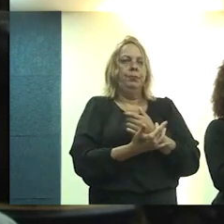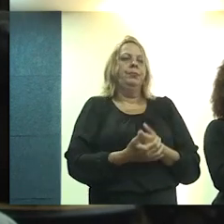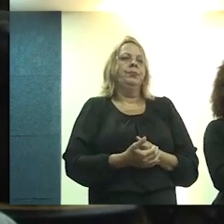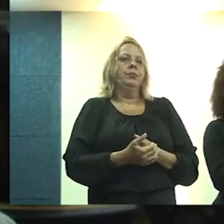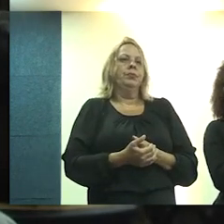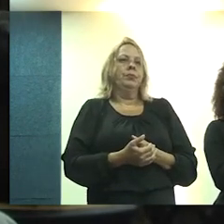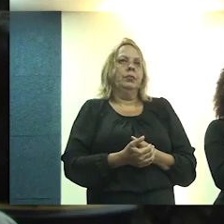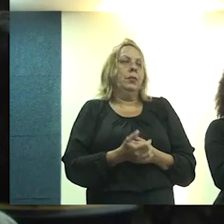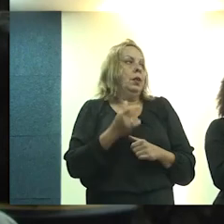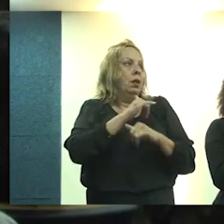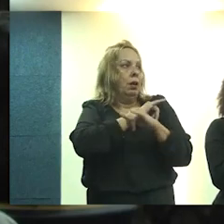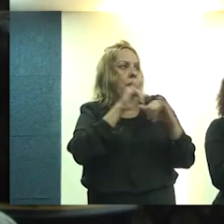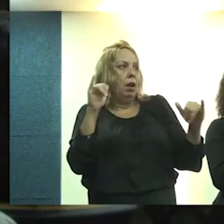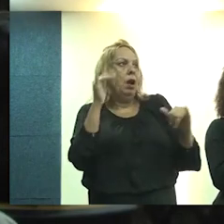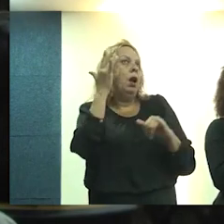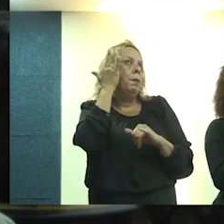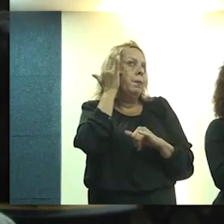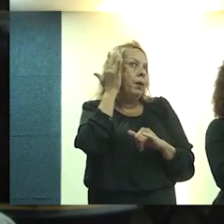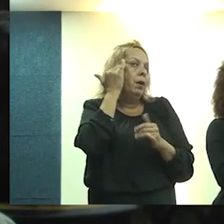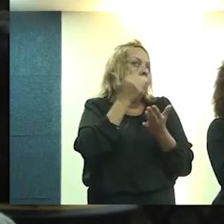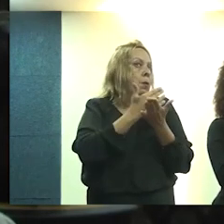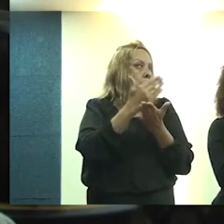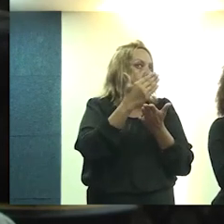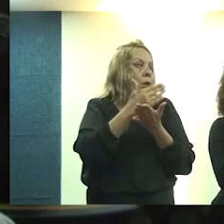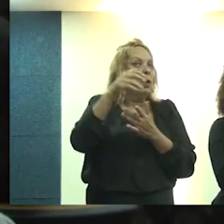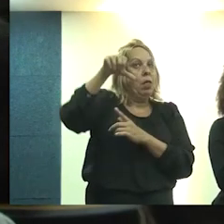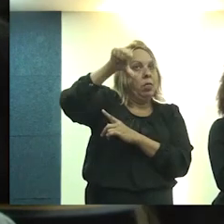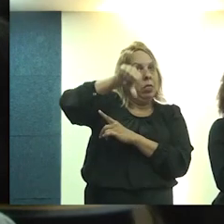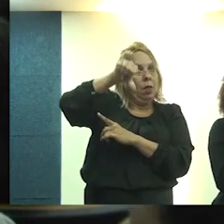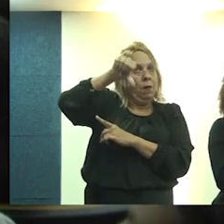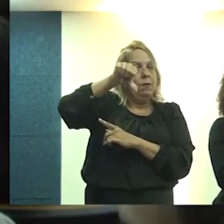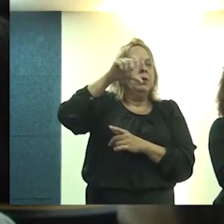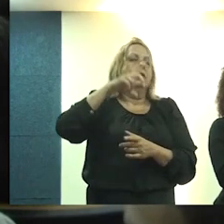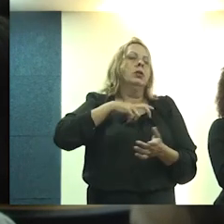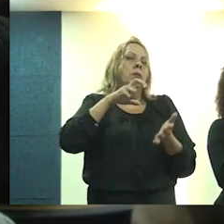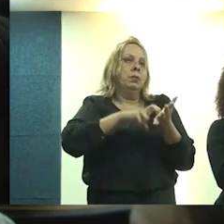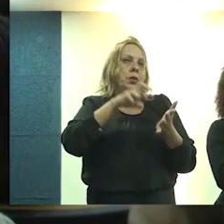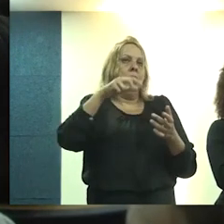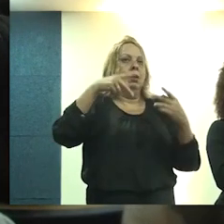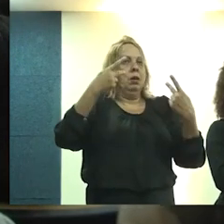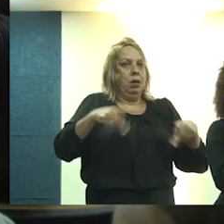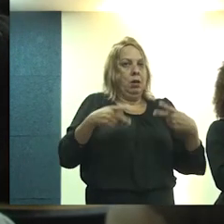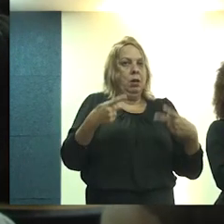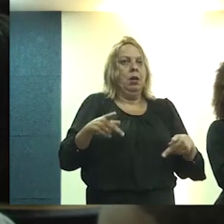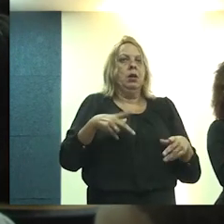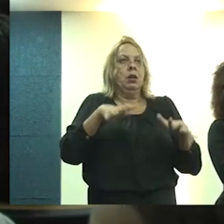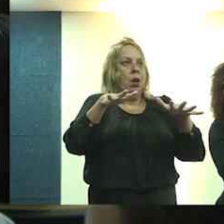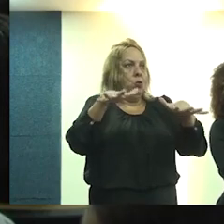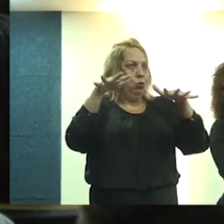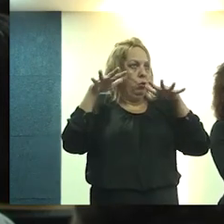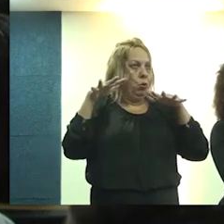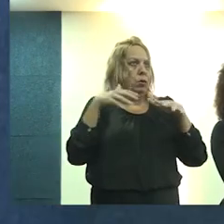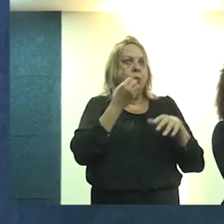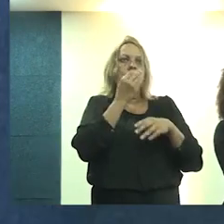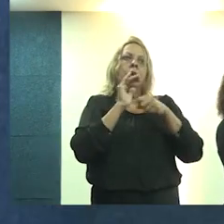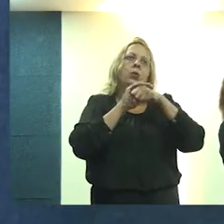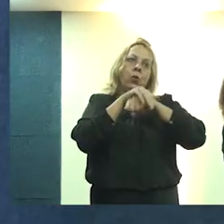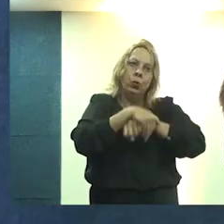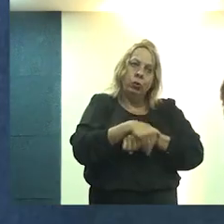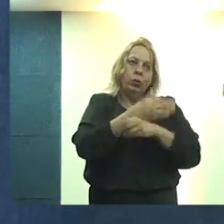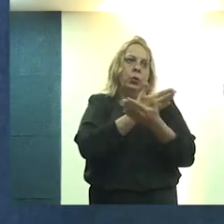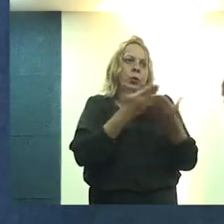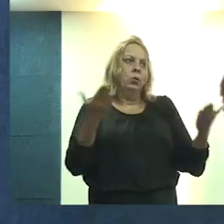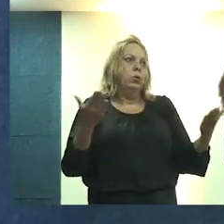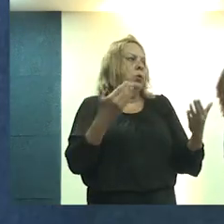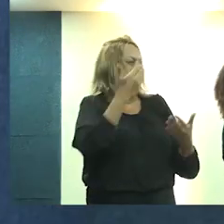ainda que as atividades de amanhã se iniciam às 9 horas da manhã aqui neste auditório. Uma boa